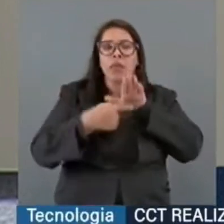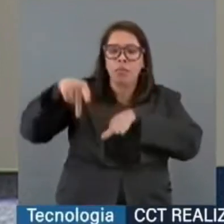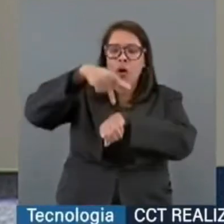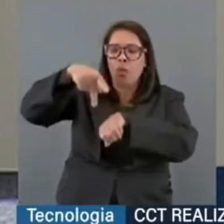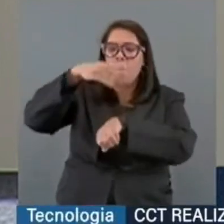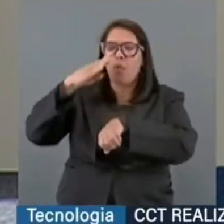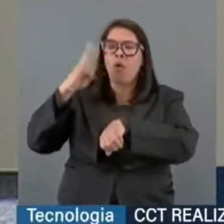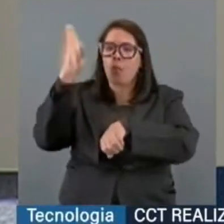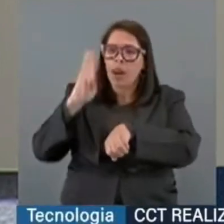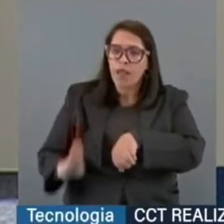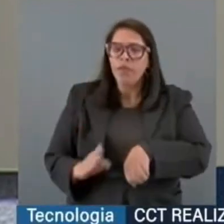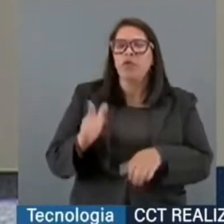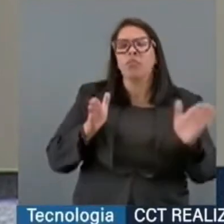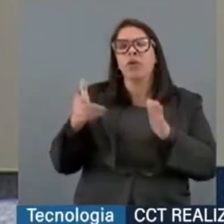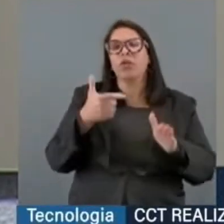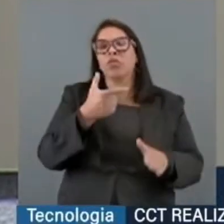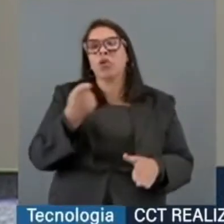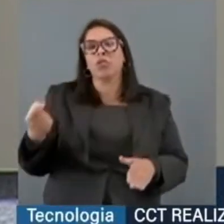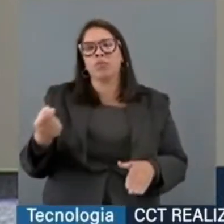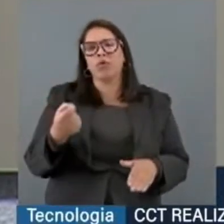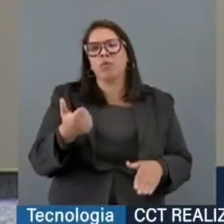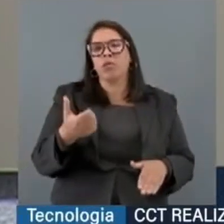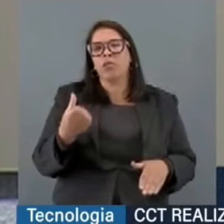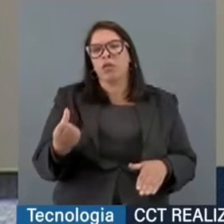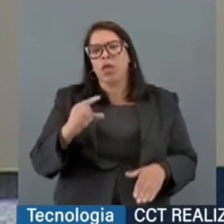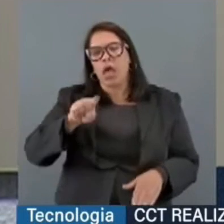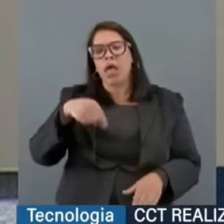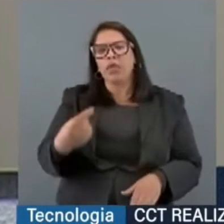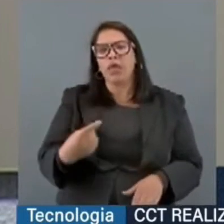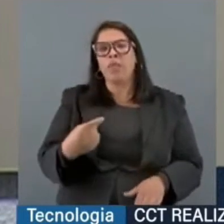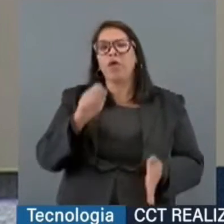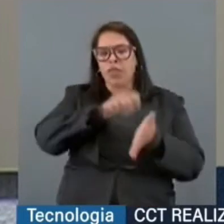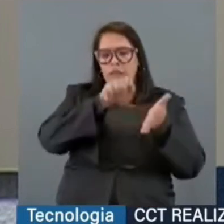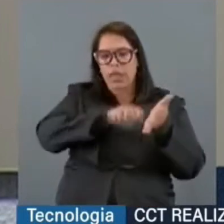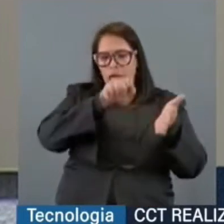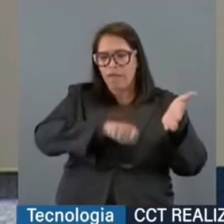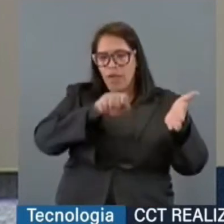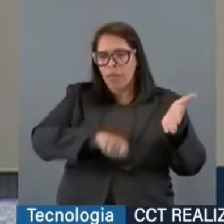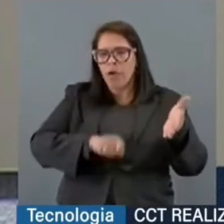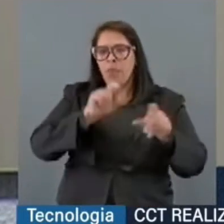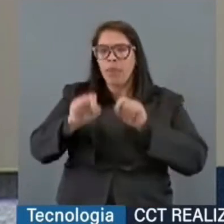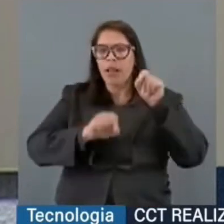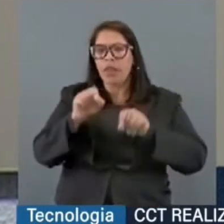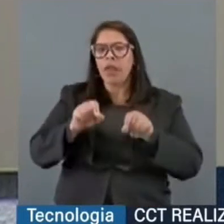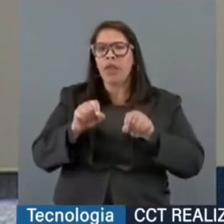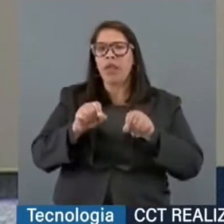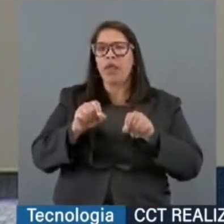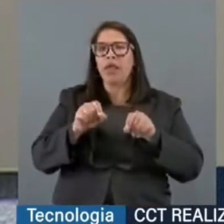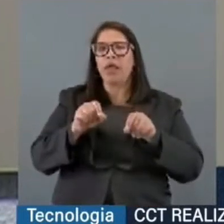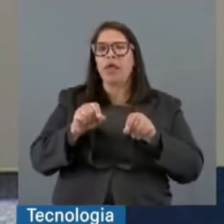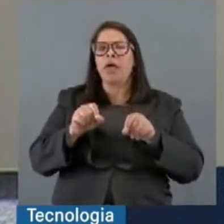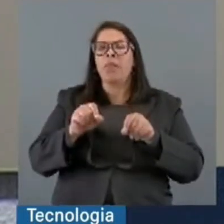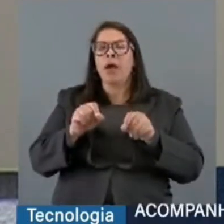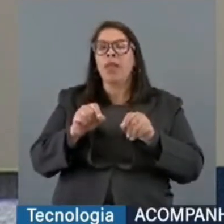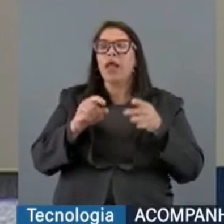em 2016 e, depois, acabamos escrevendo esse livro justamente para colocar os